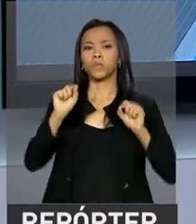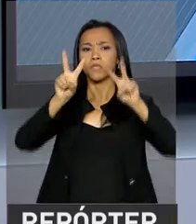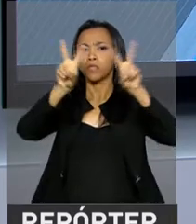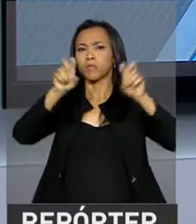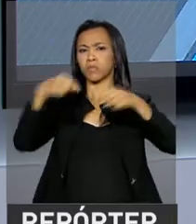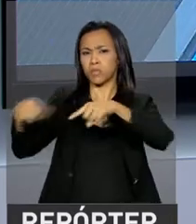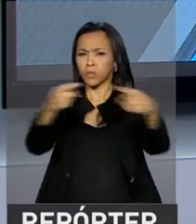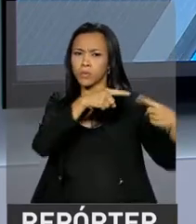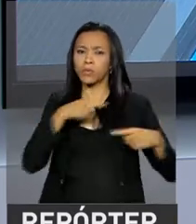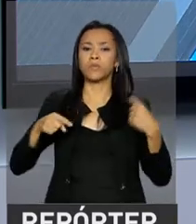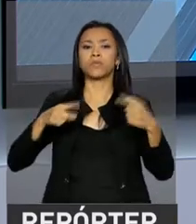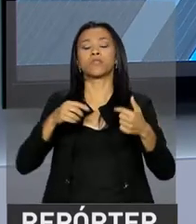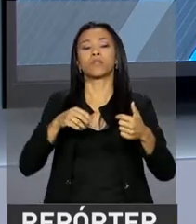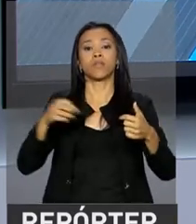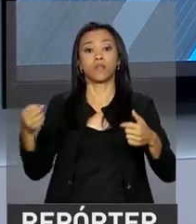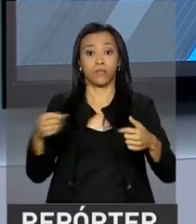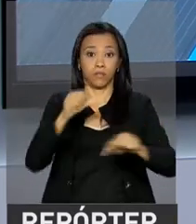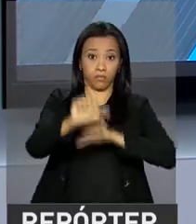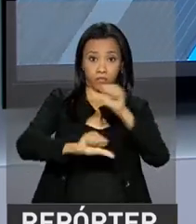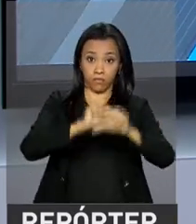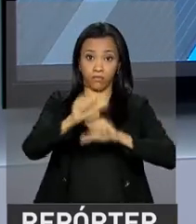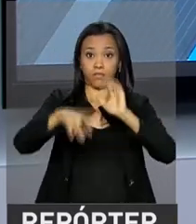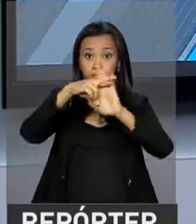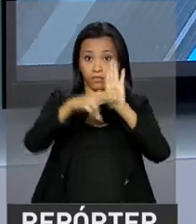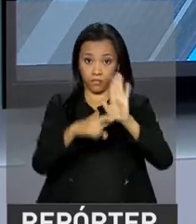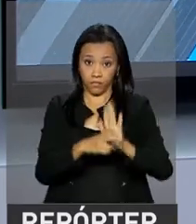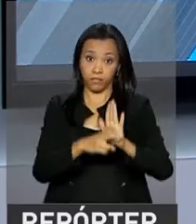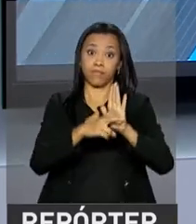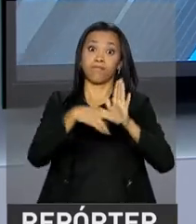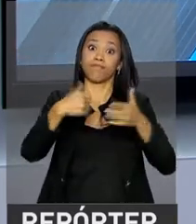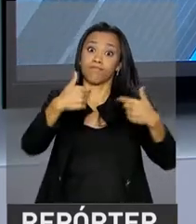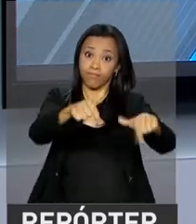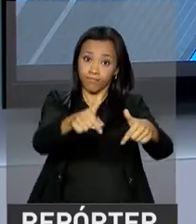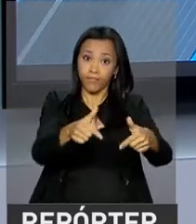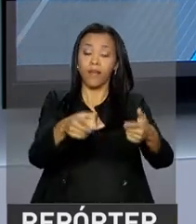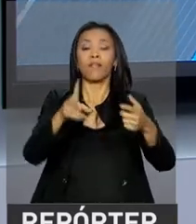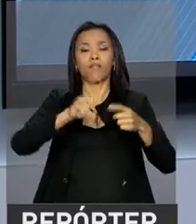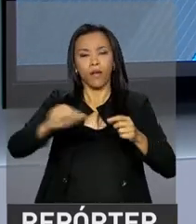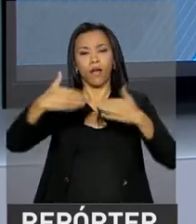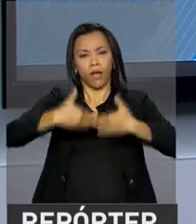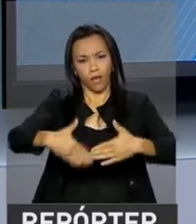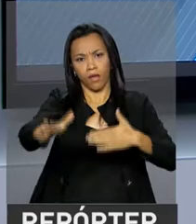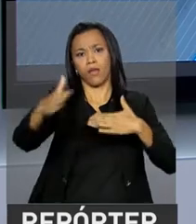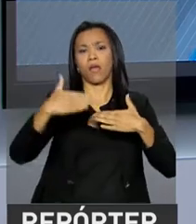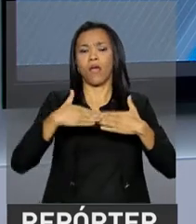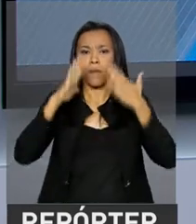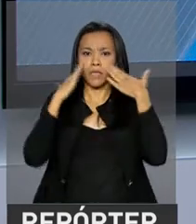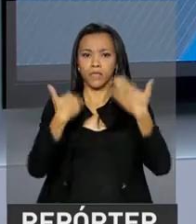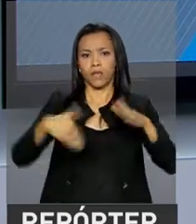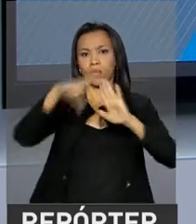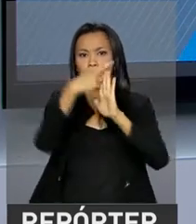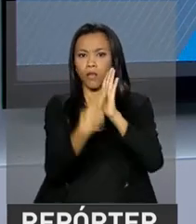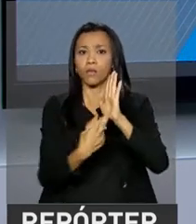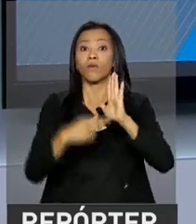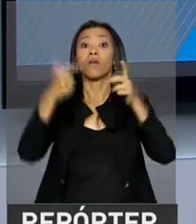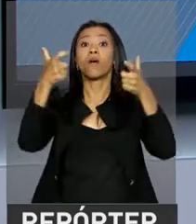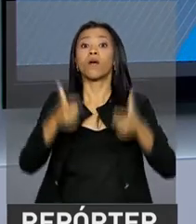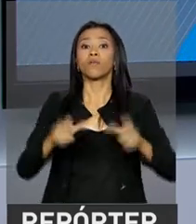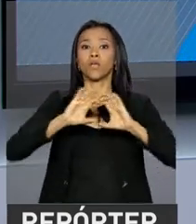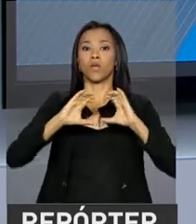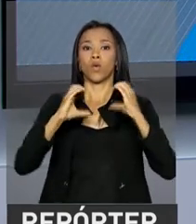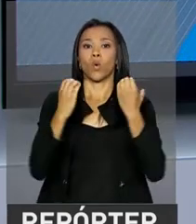da legislação trabalhista. O relatório da reforma deve ser apresentado hoje na Comissão de Assuntos